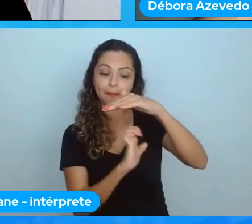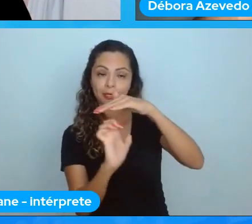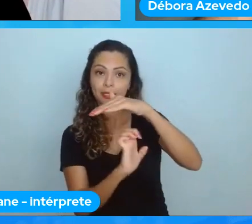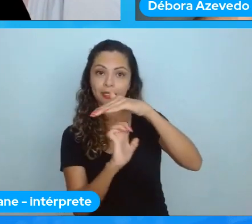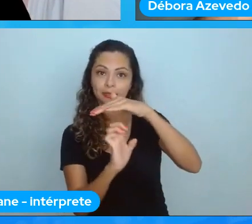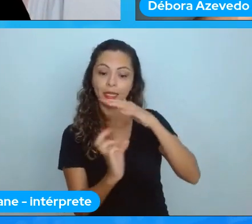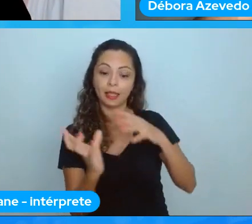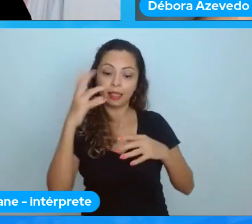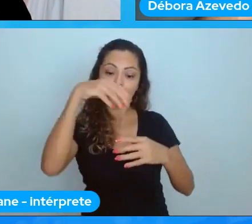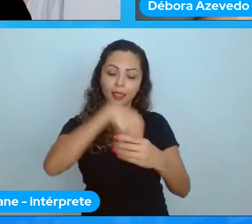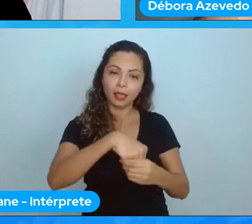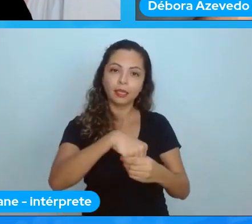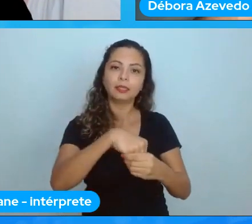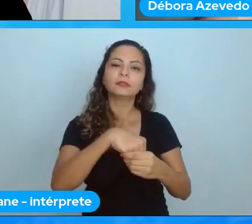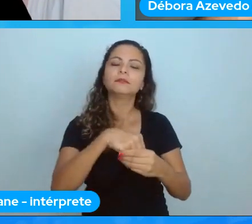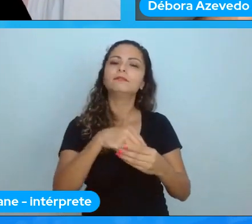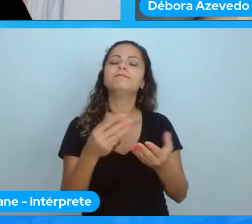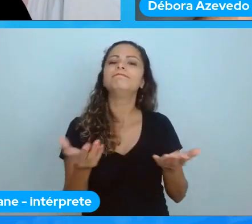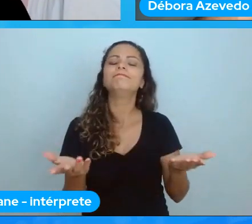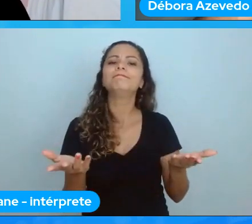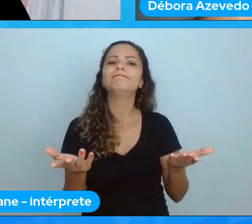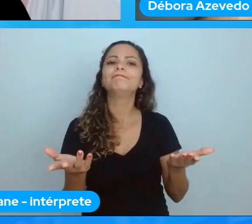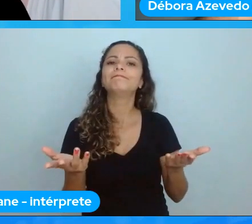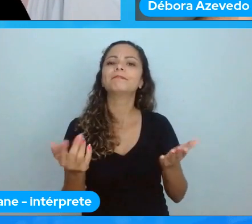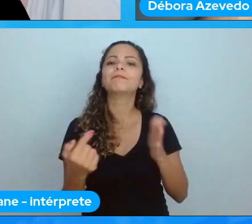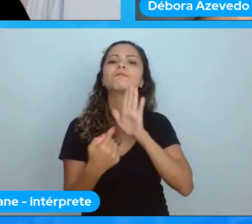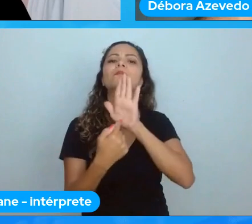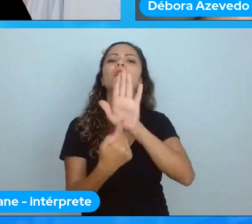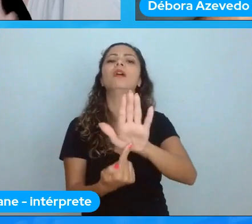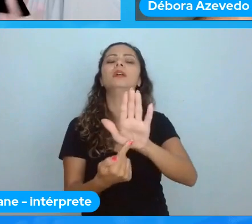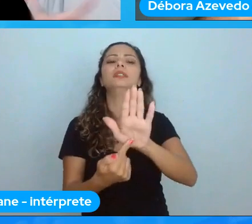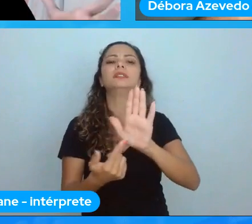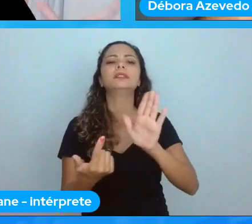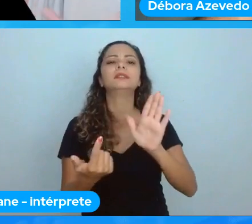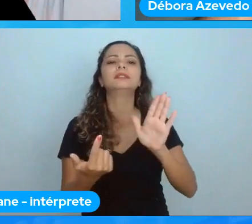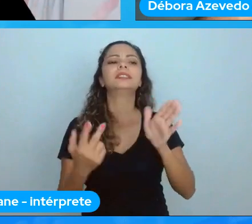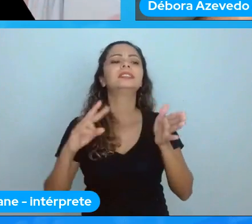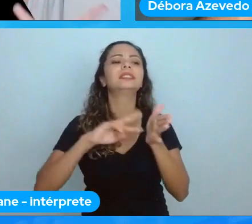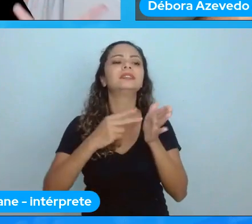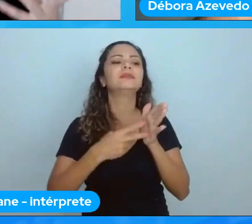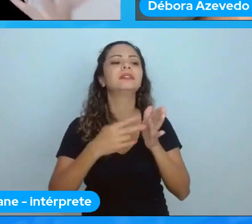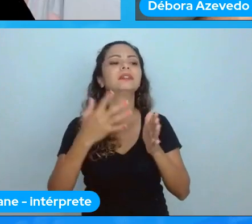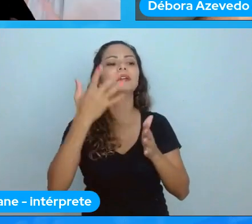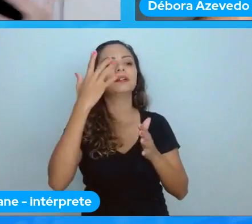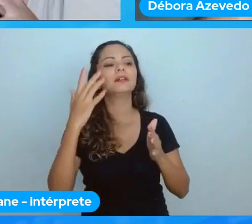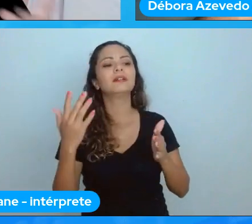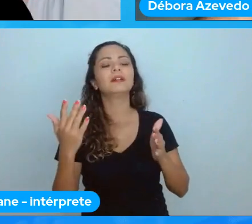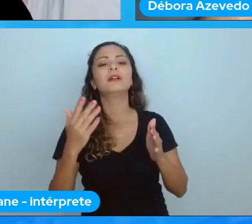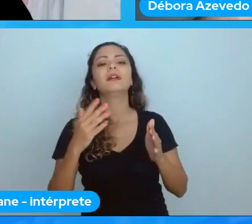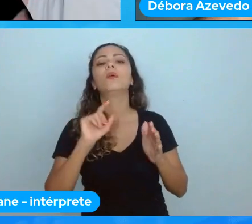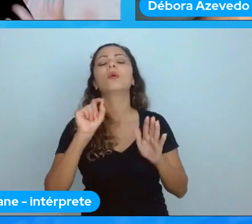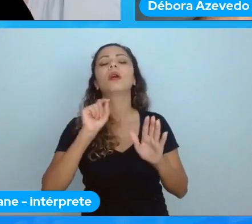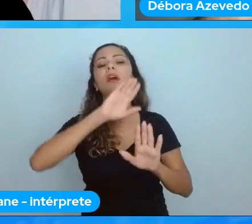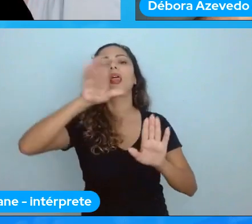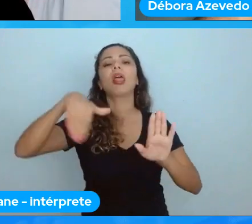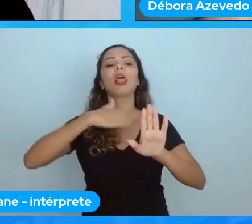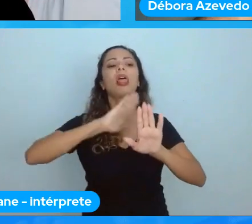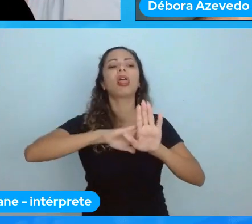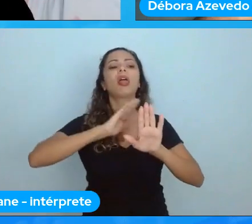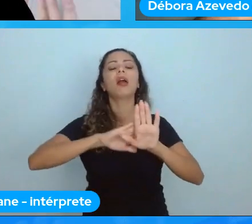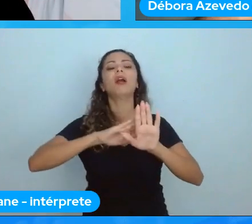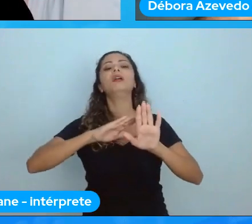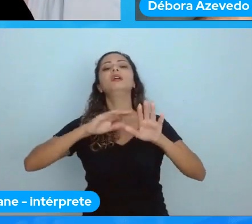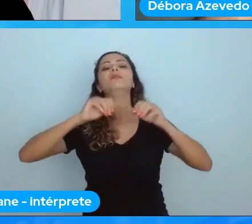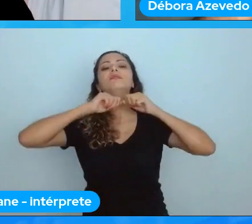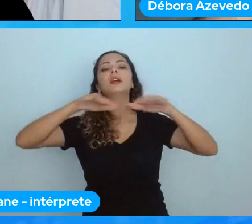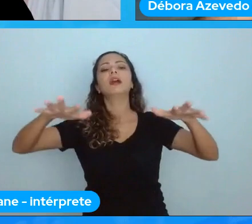sendo transmitida já rolou várias vezes de eu olhar para um processo seletivo e eu falar caramba não sei se eu estou disposta